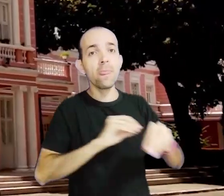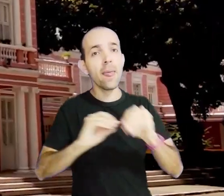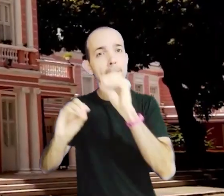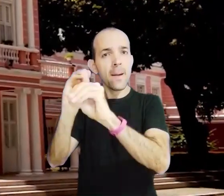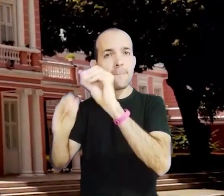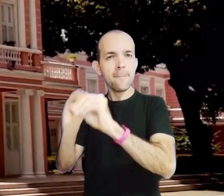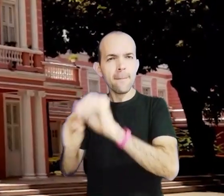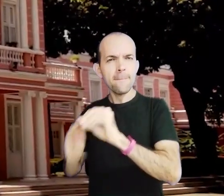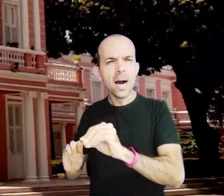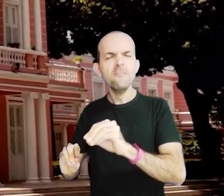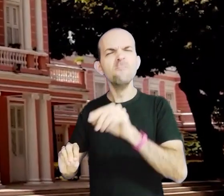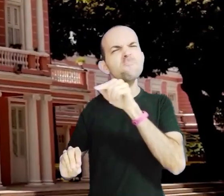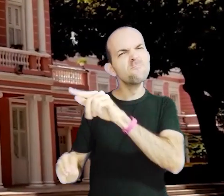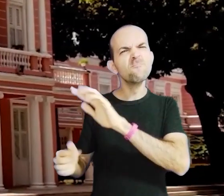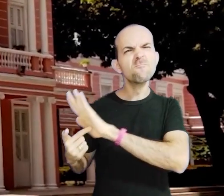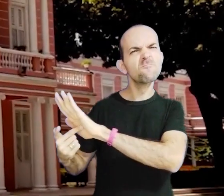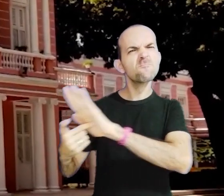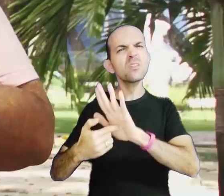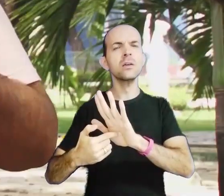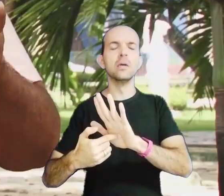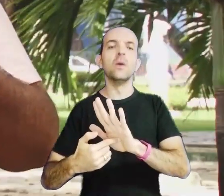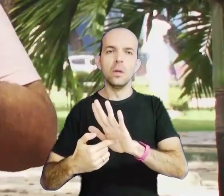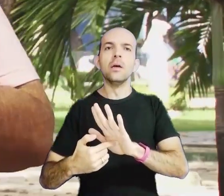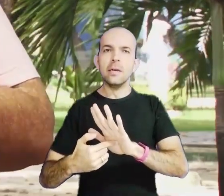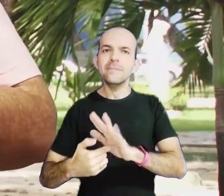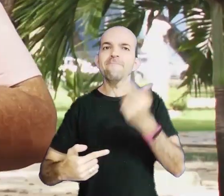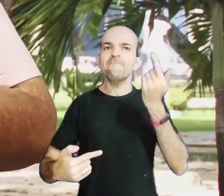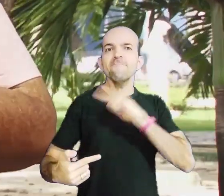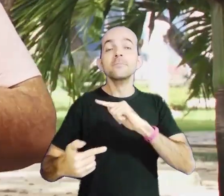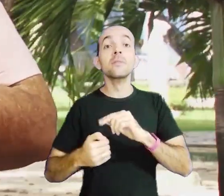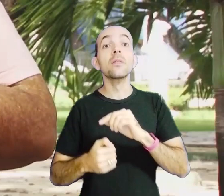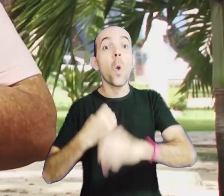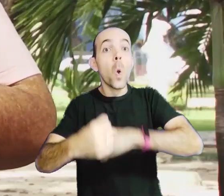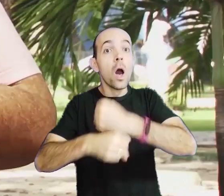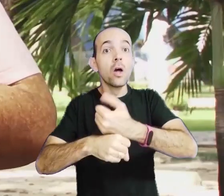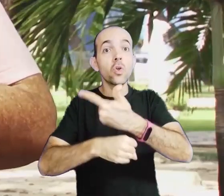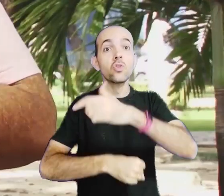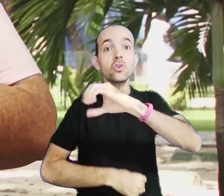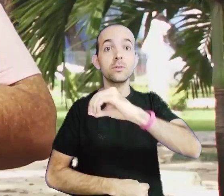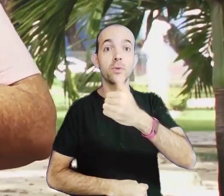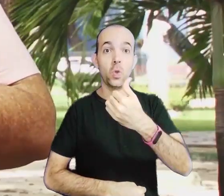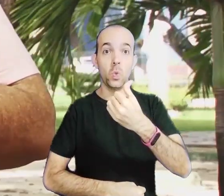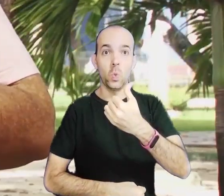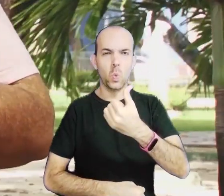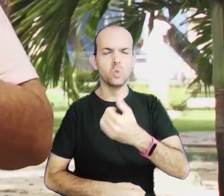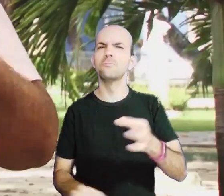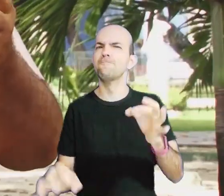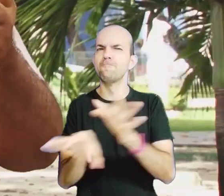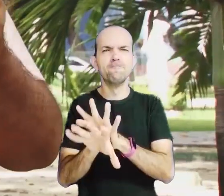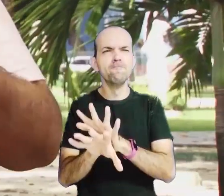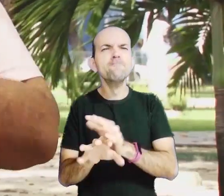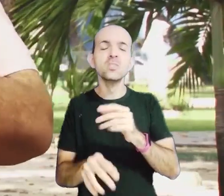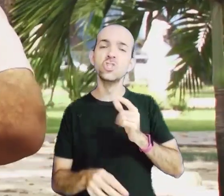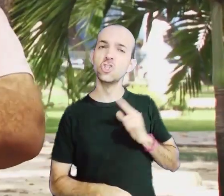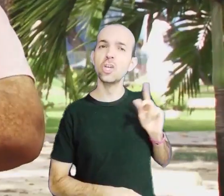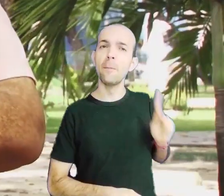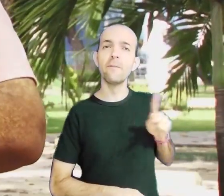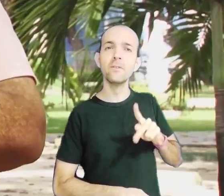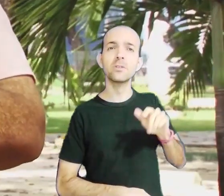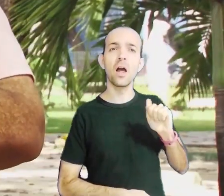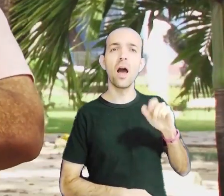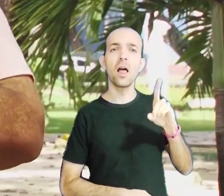todos um momento triunfal. No ano 2011, foi tudo consolidado e a professora